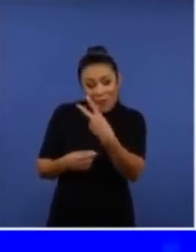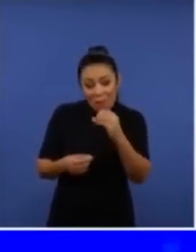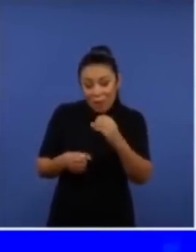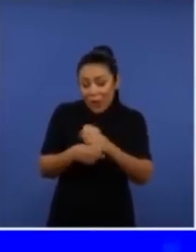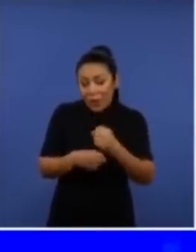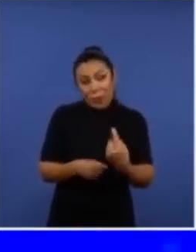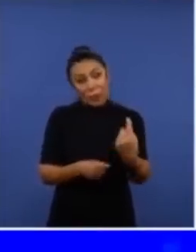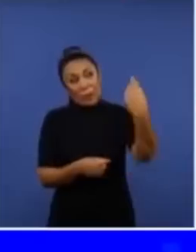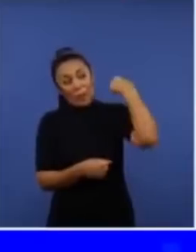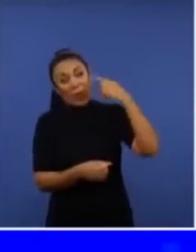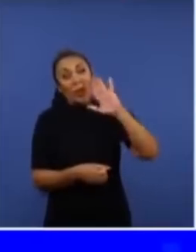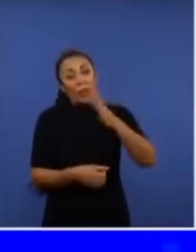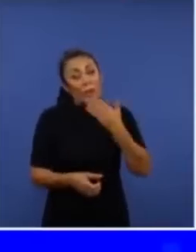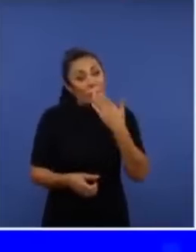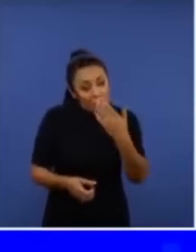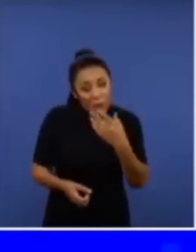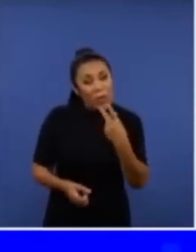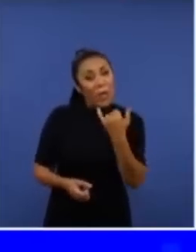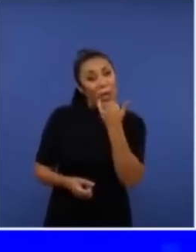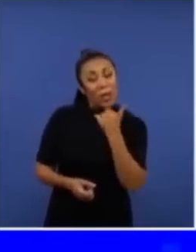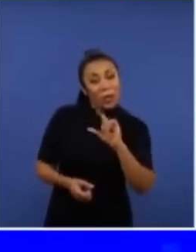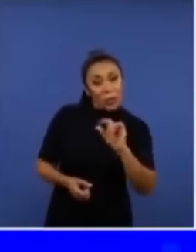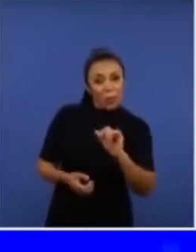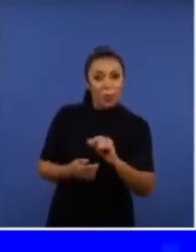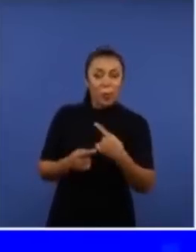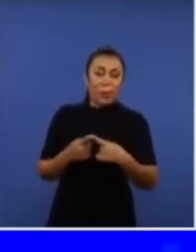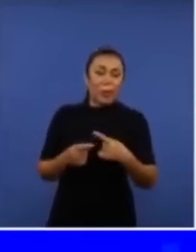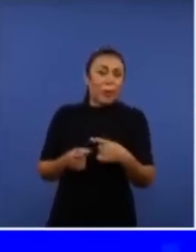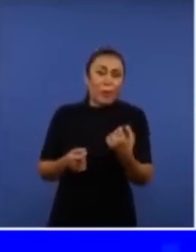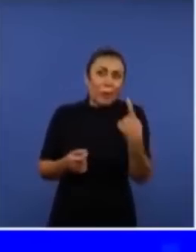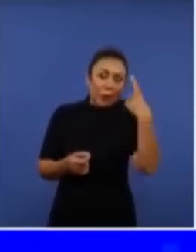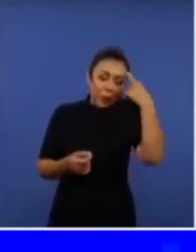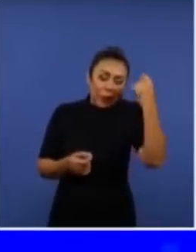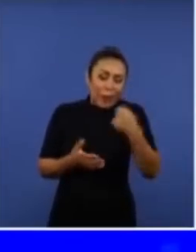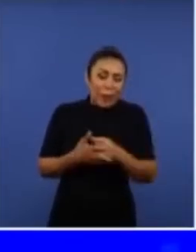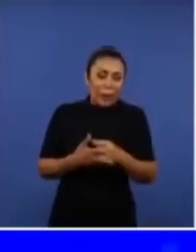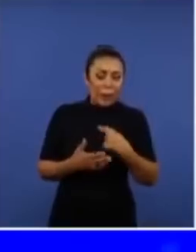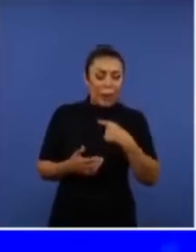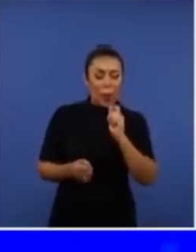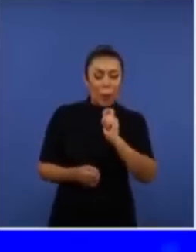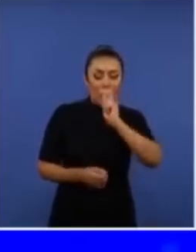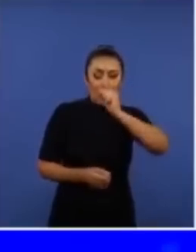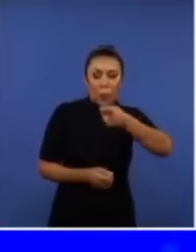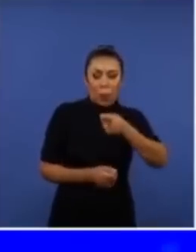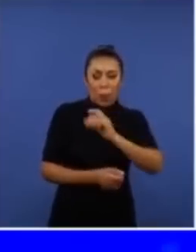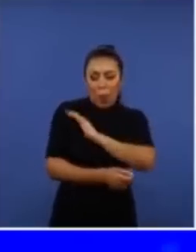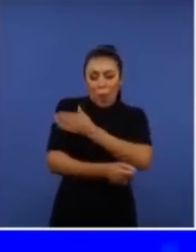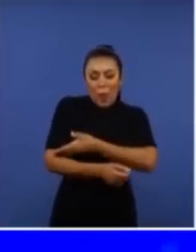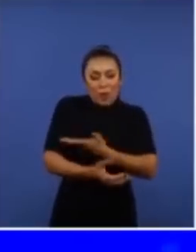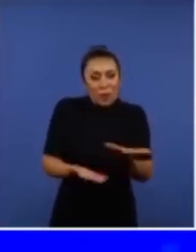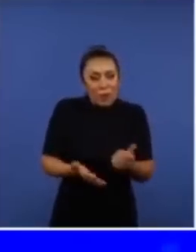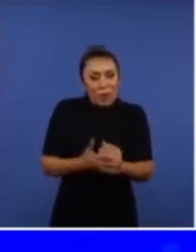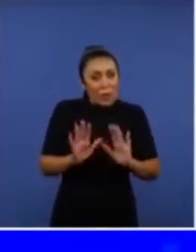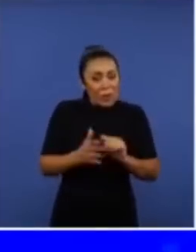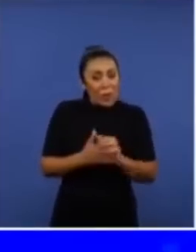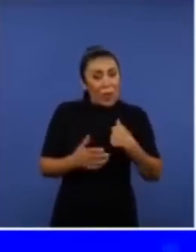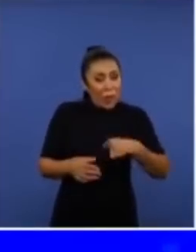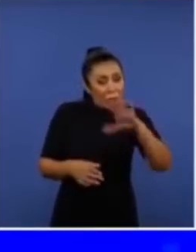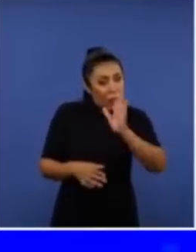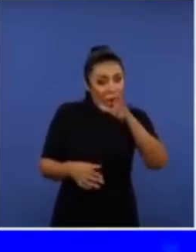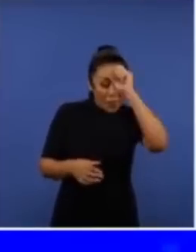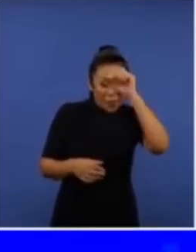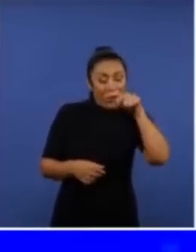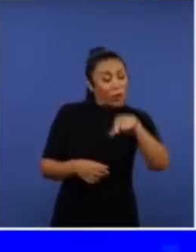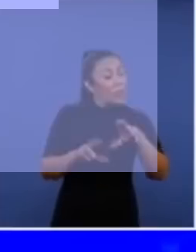disse, me desculpei muitas vezes, foi uma infelicidade de alguém criado em ambiente machista, reproduziu cultura machista. Mas eu aprendi isso, você que não